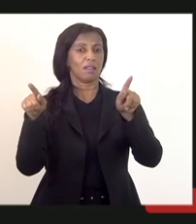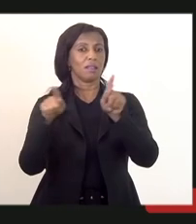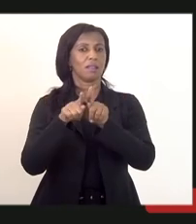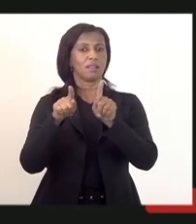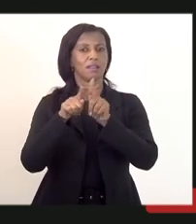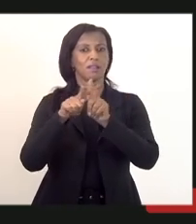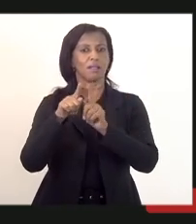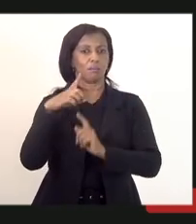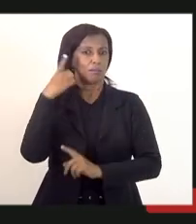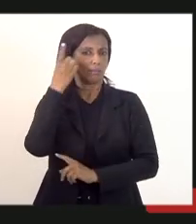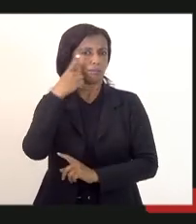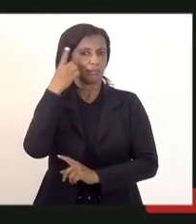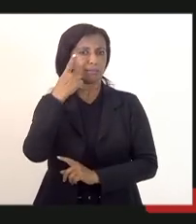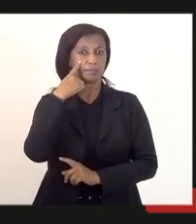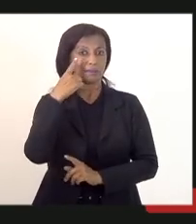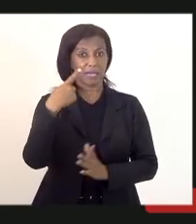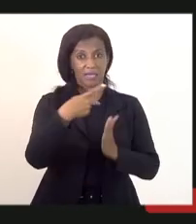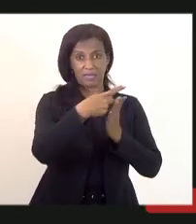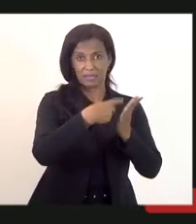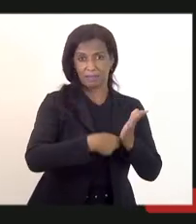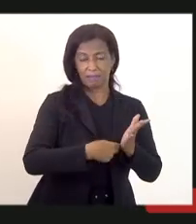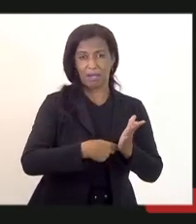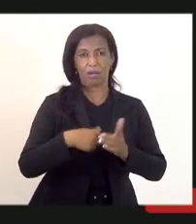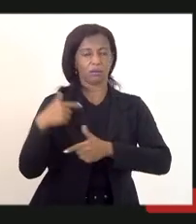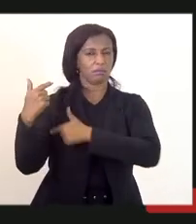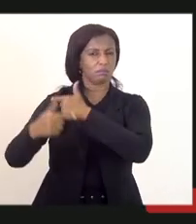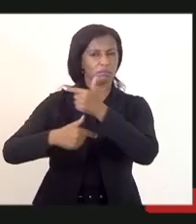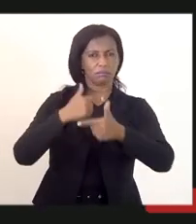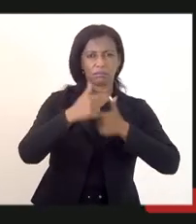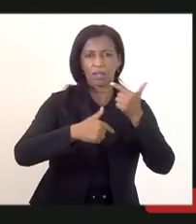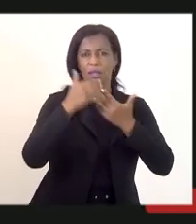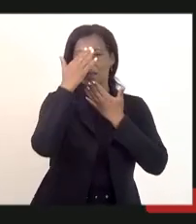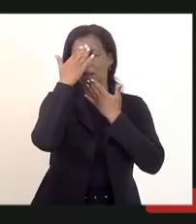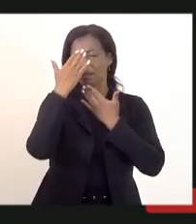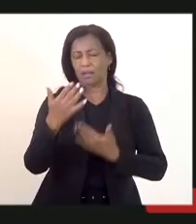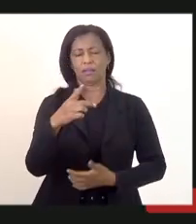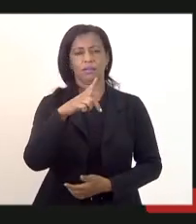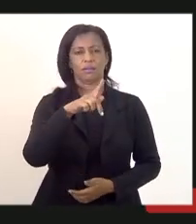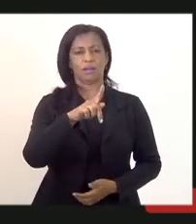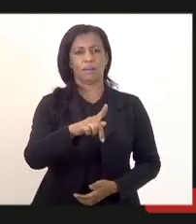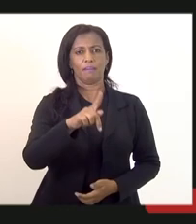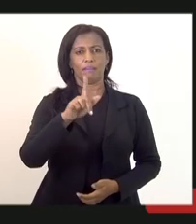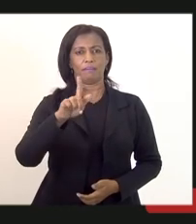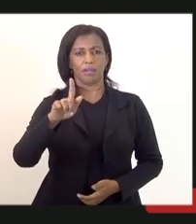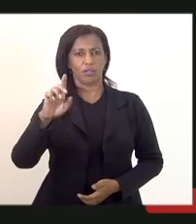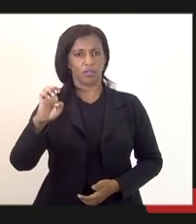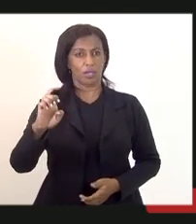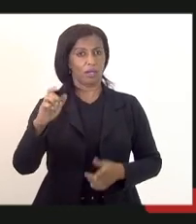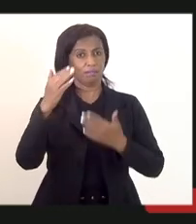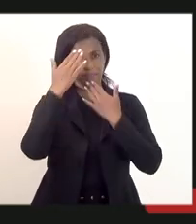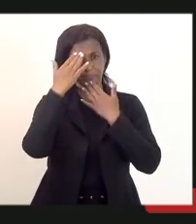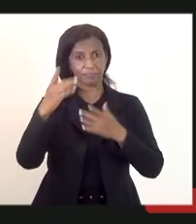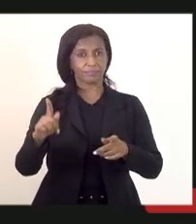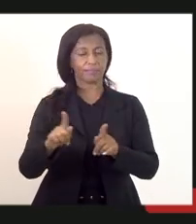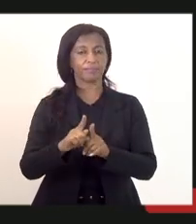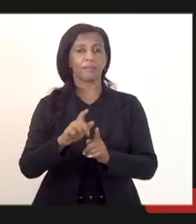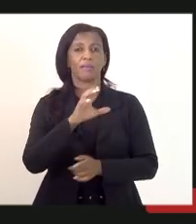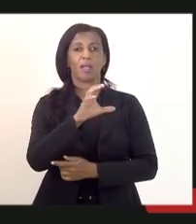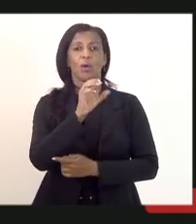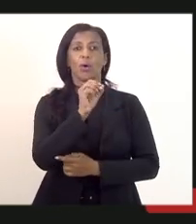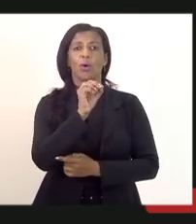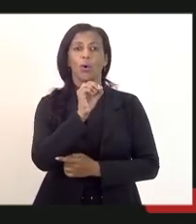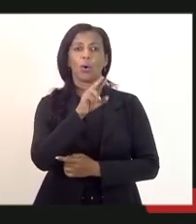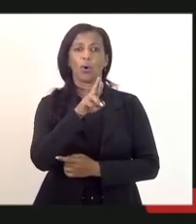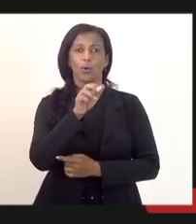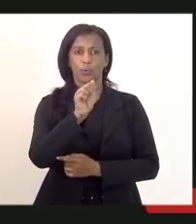pauta a sua luta do seu mandato agradeço aqui a PGE agradeço também ao Coronel Leandro